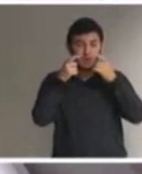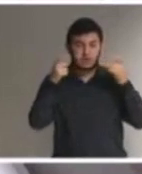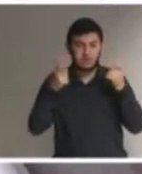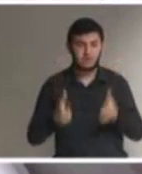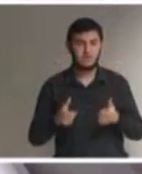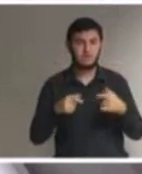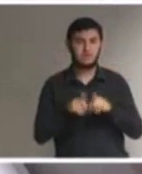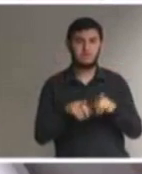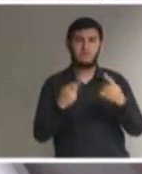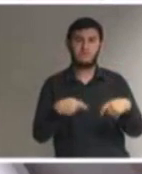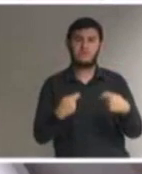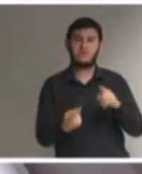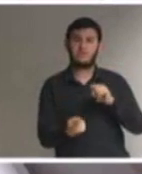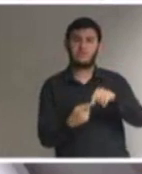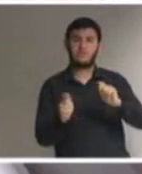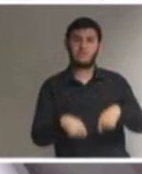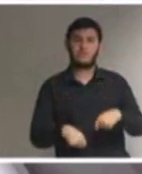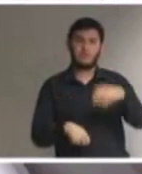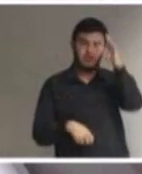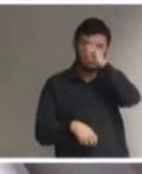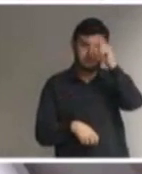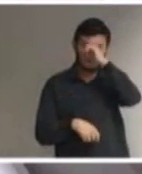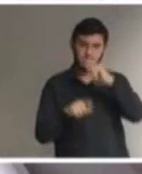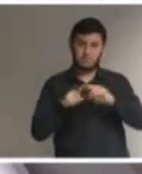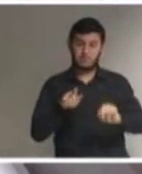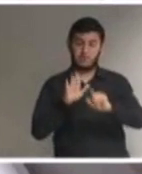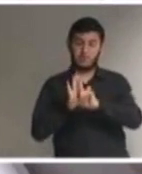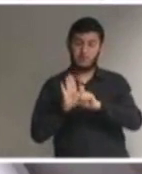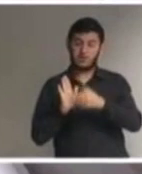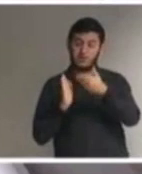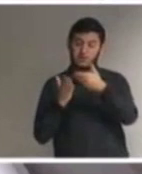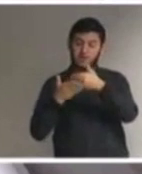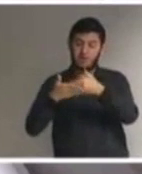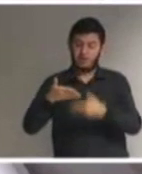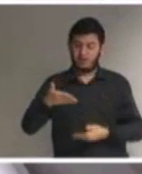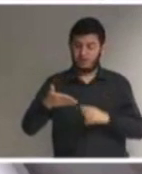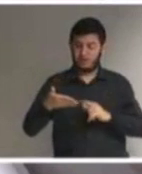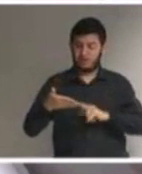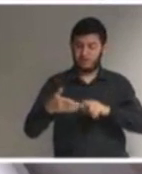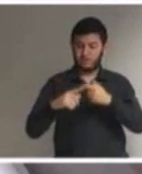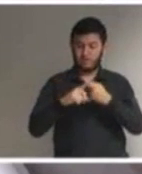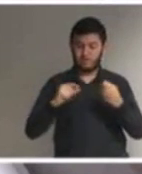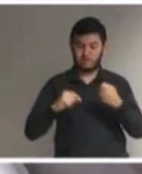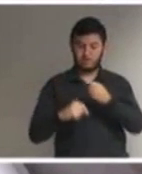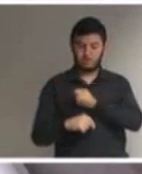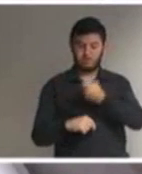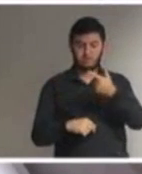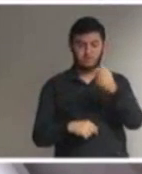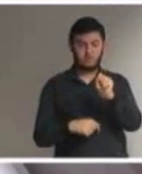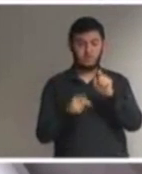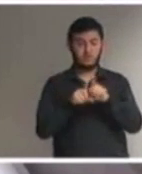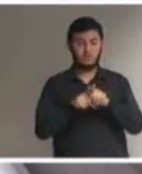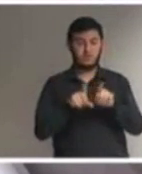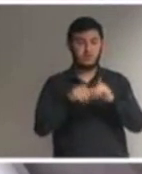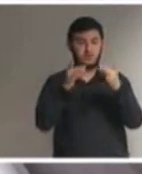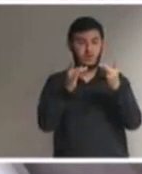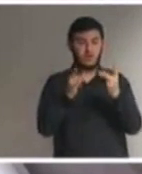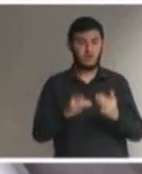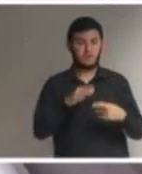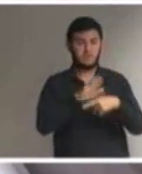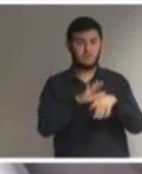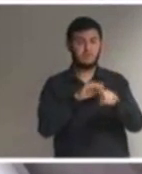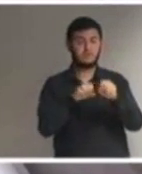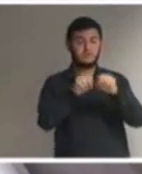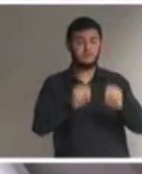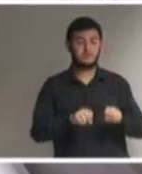aprendizagem essa lei traz no seu artigo 28 os requisitos que os sistemas de ensino e as escolas